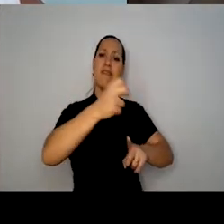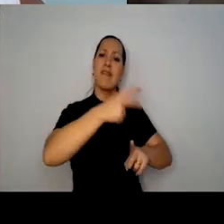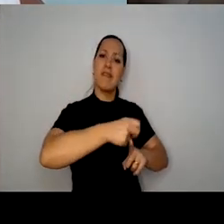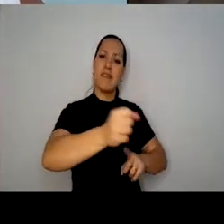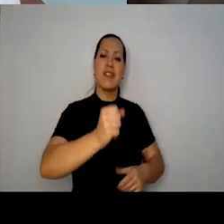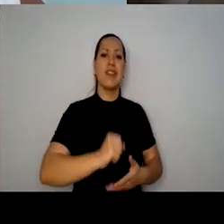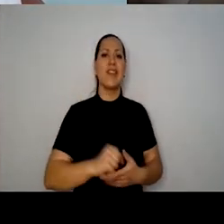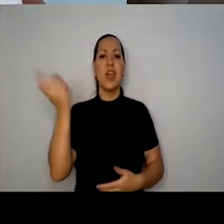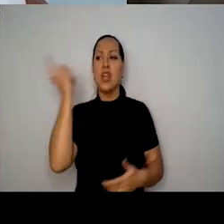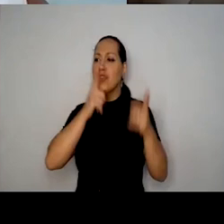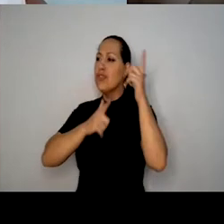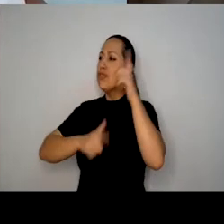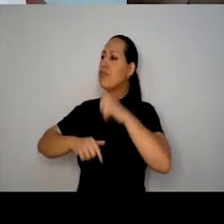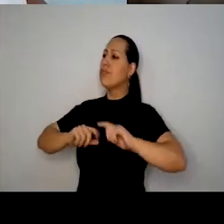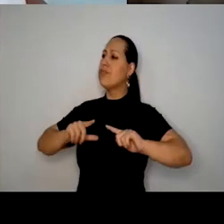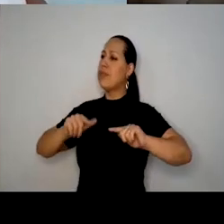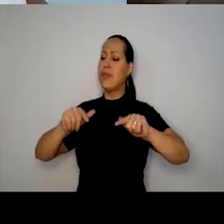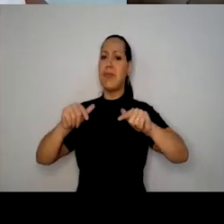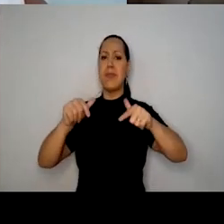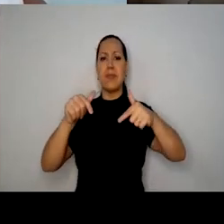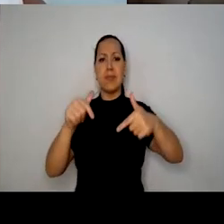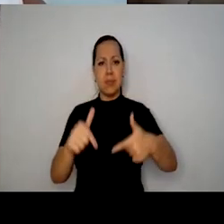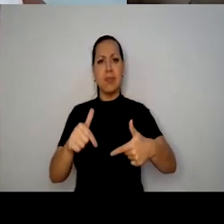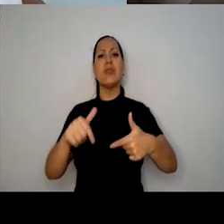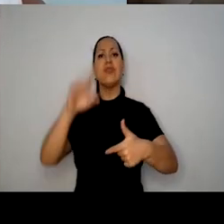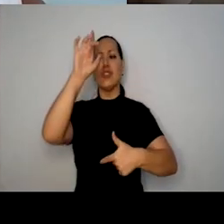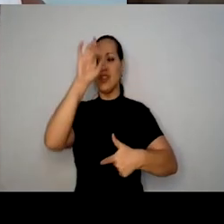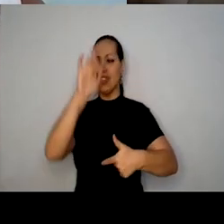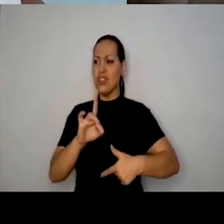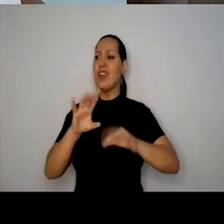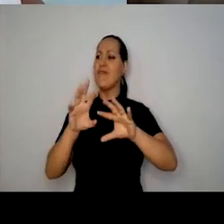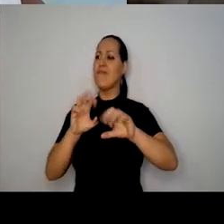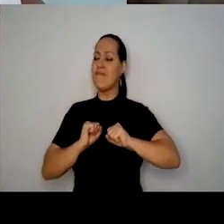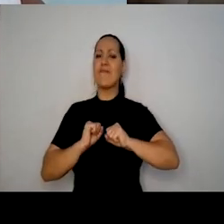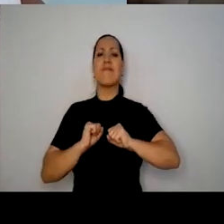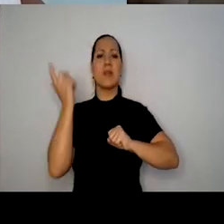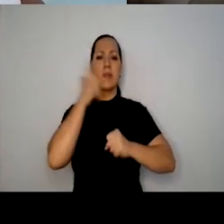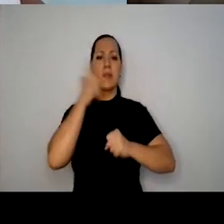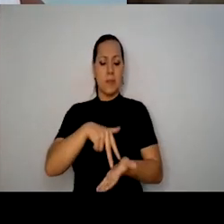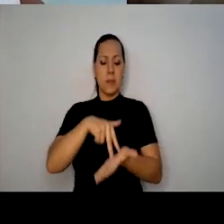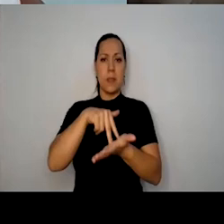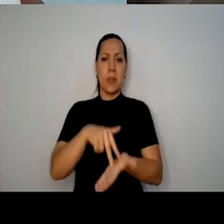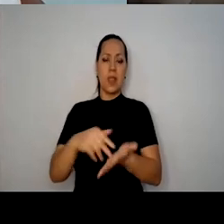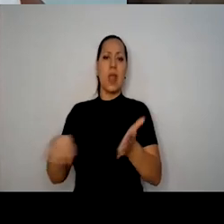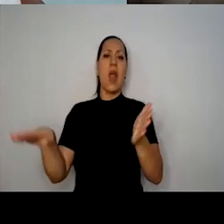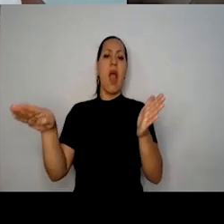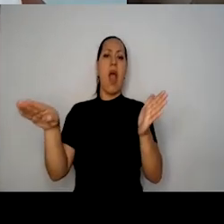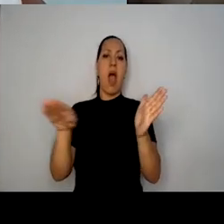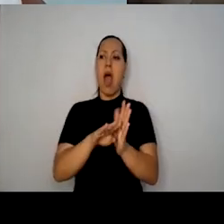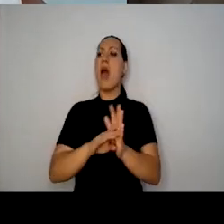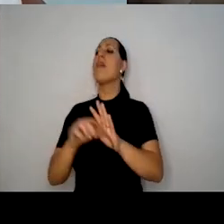conquiste cada vez mais os seus direitos para existir e para chegar até onde o povo